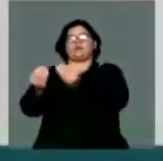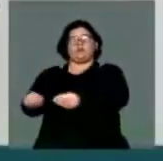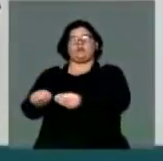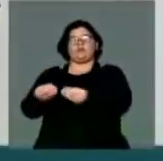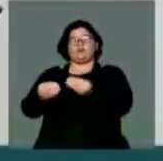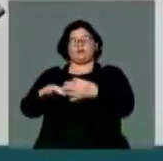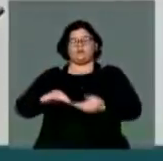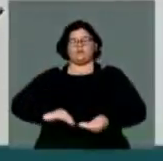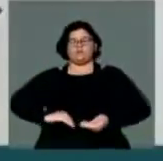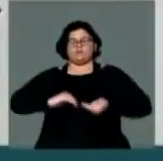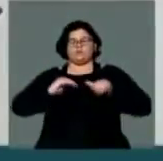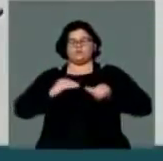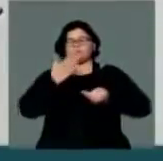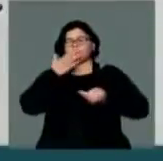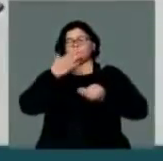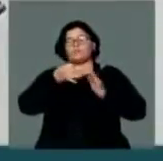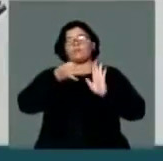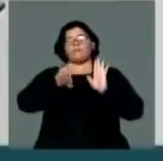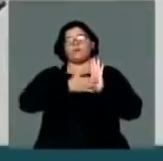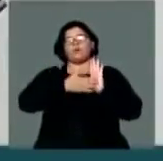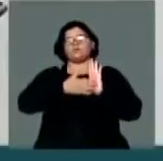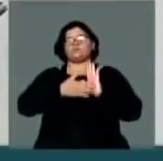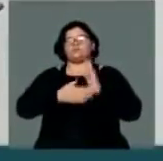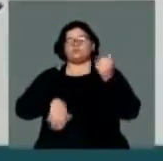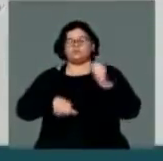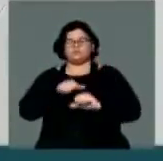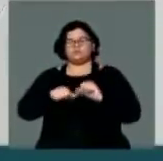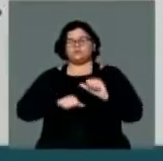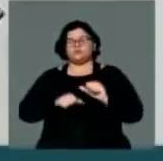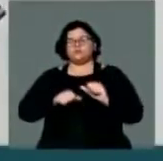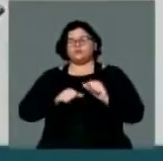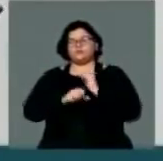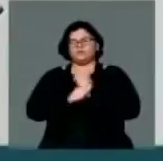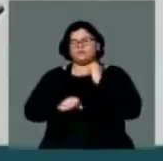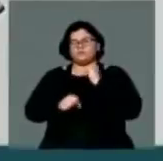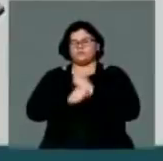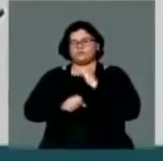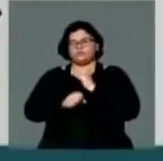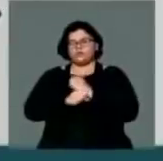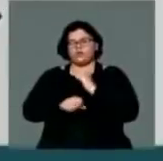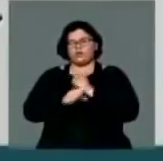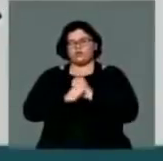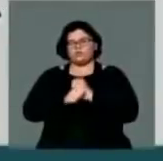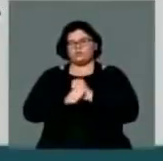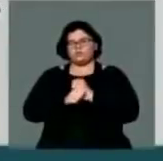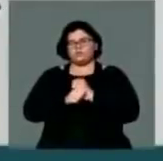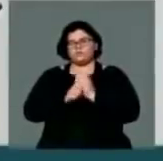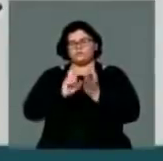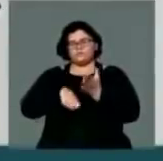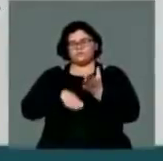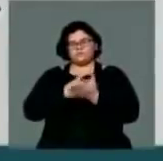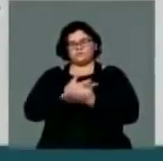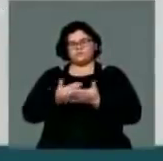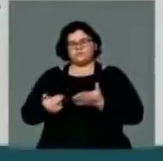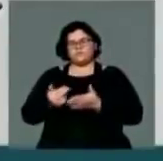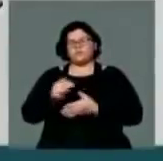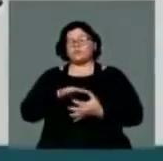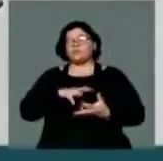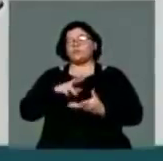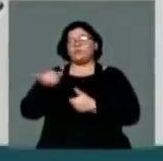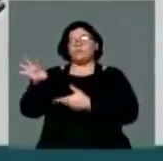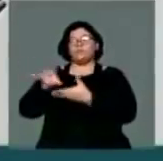reforma tributária moderna, contemplando os modelos mais inovadores do mundo, que incentive a produção nacional e a execução